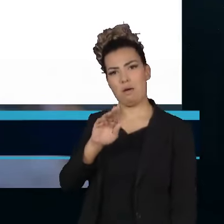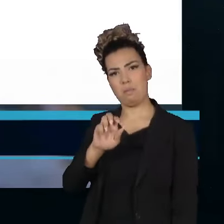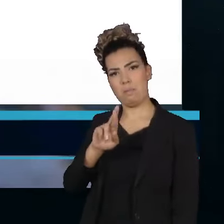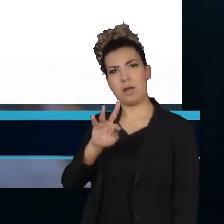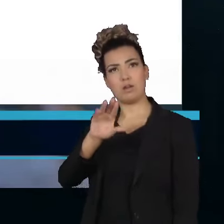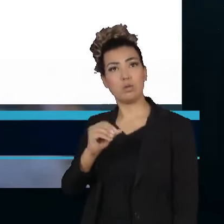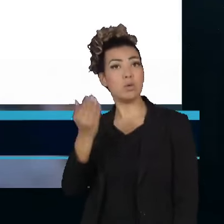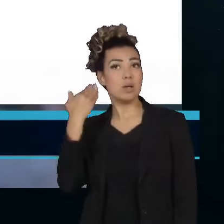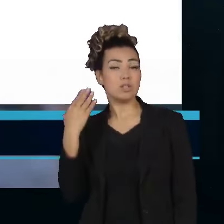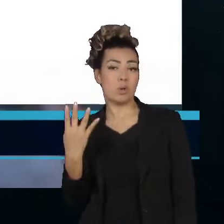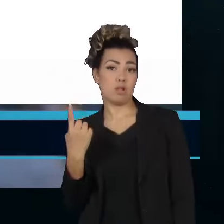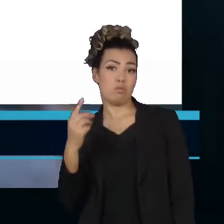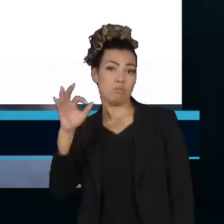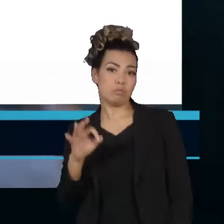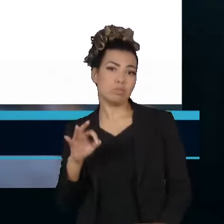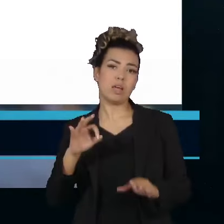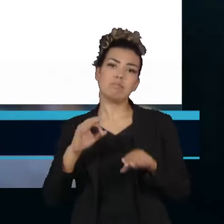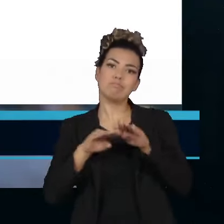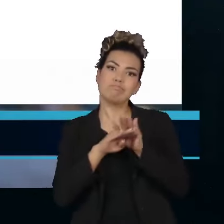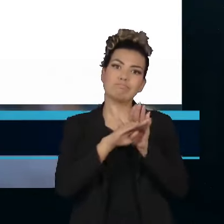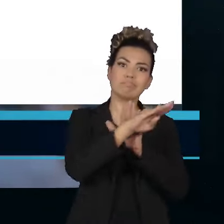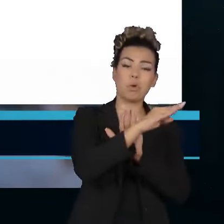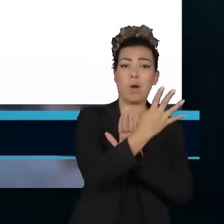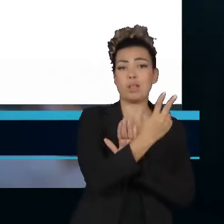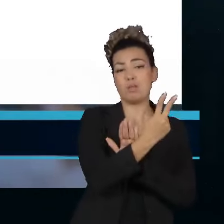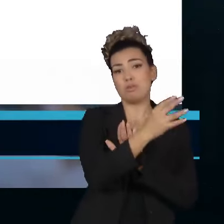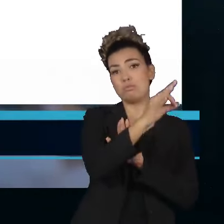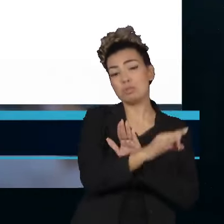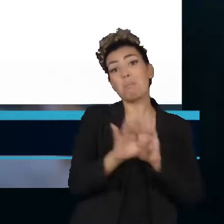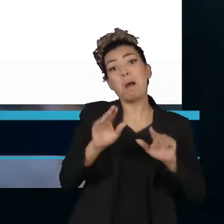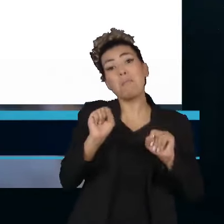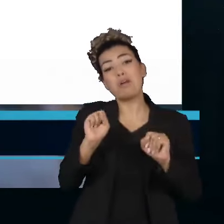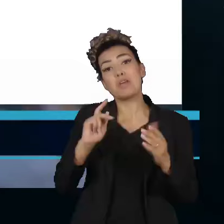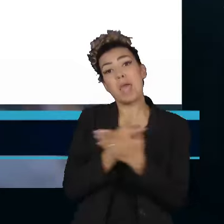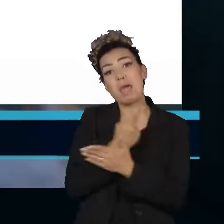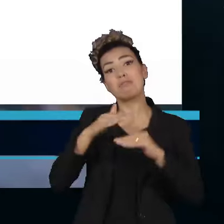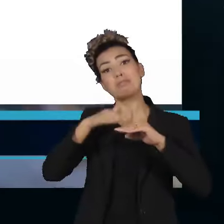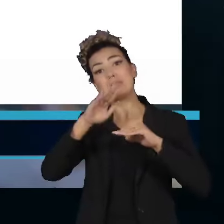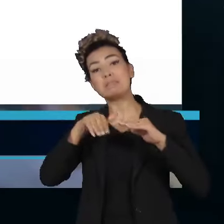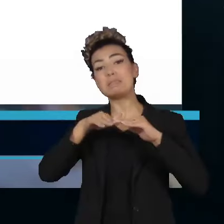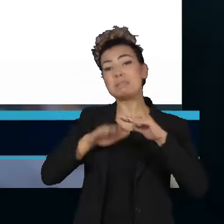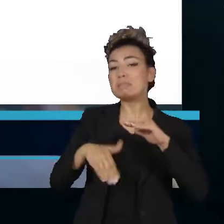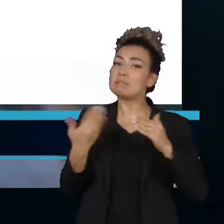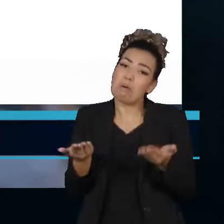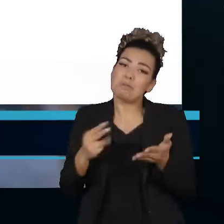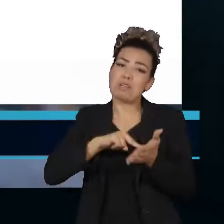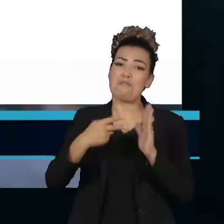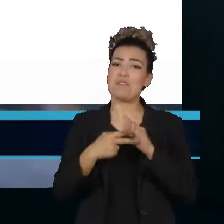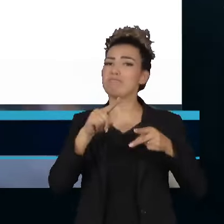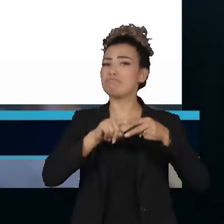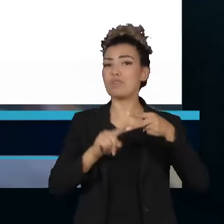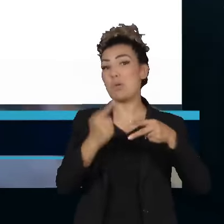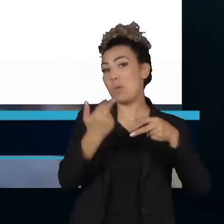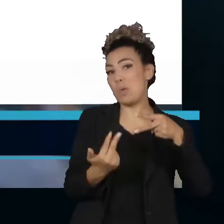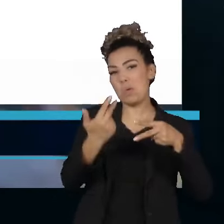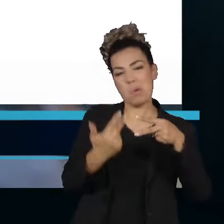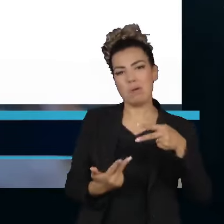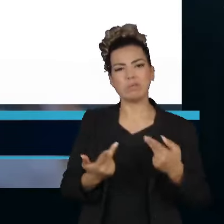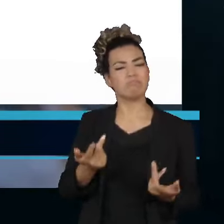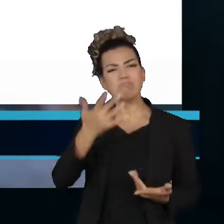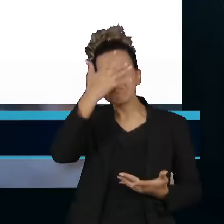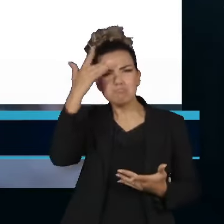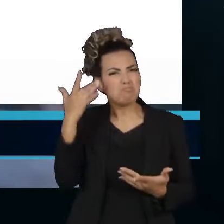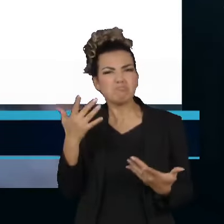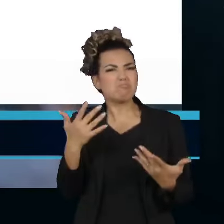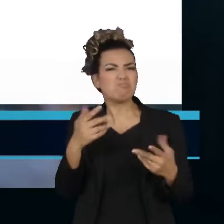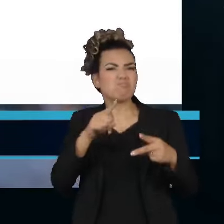42%. Pela margem de erro, os dois estão tecnicamente empatados. O percentual de brancos, nulos e eleitores que não